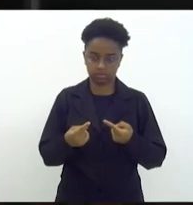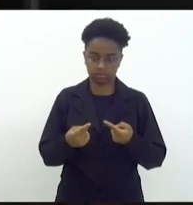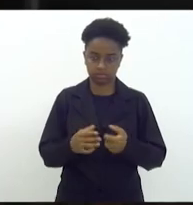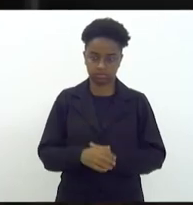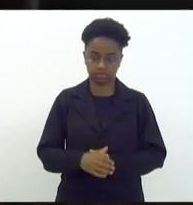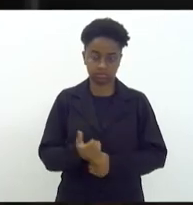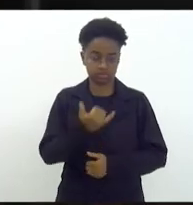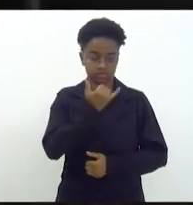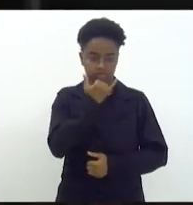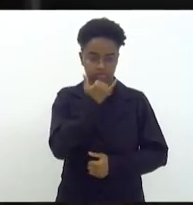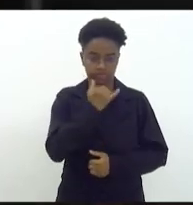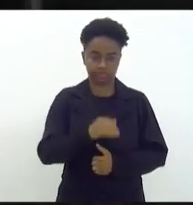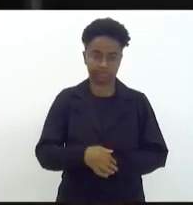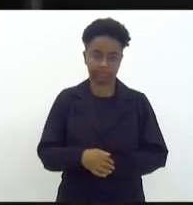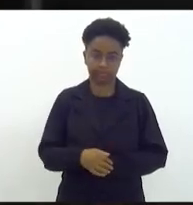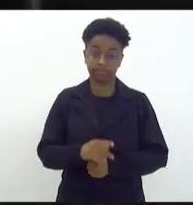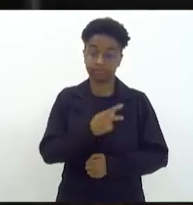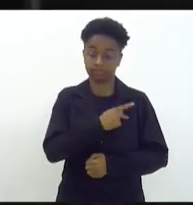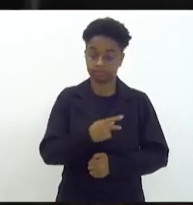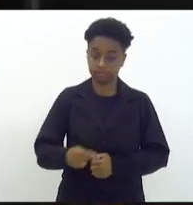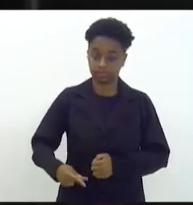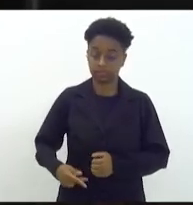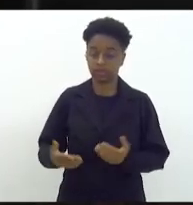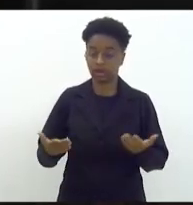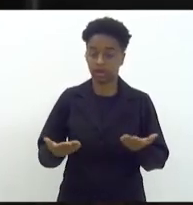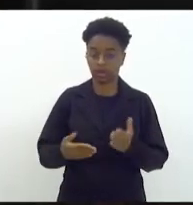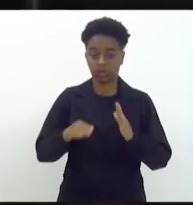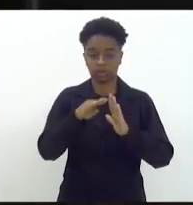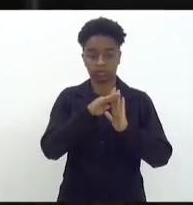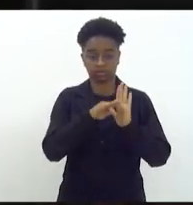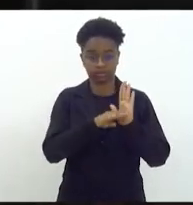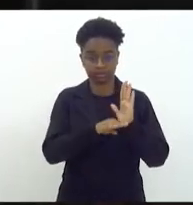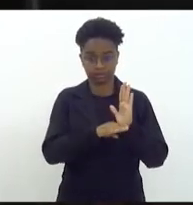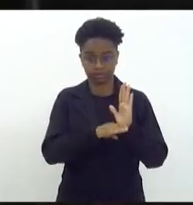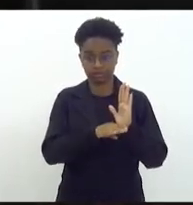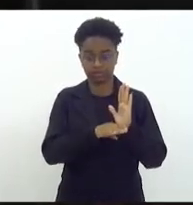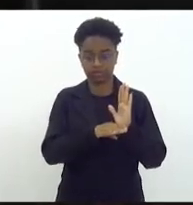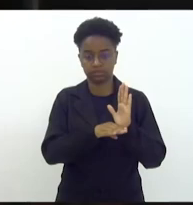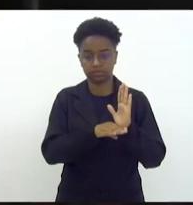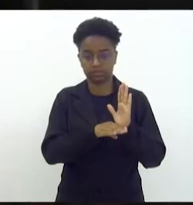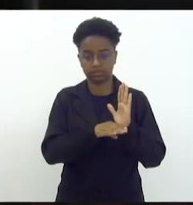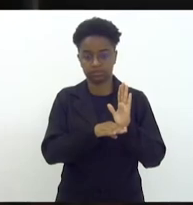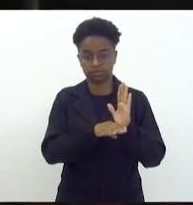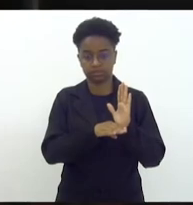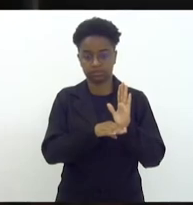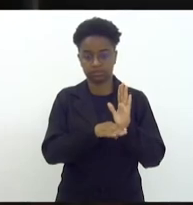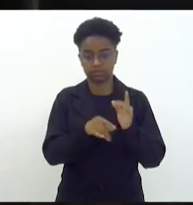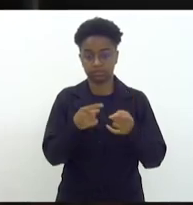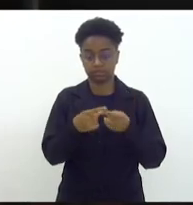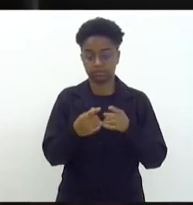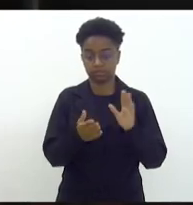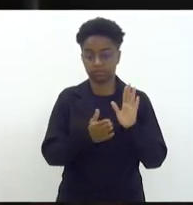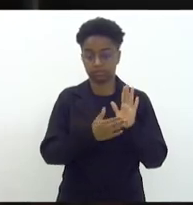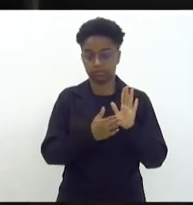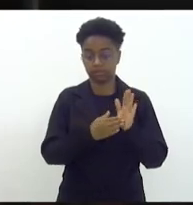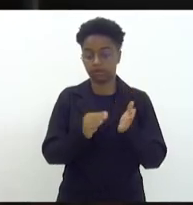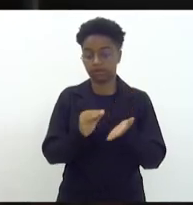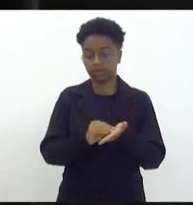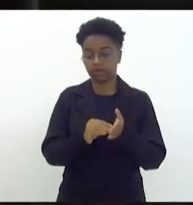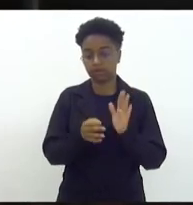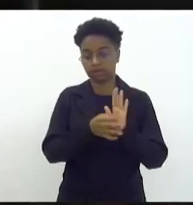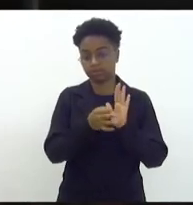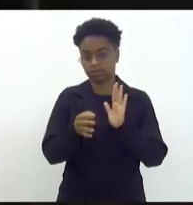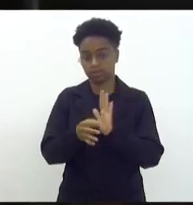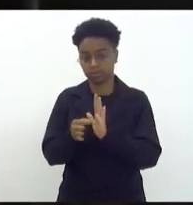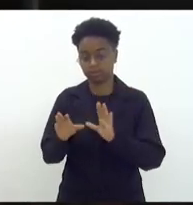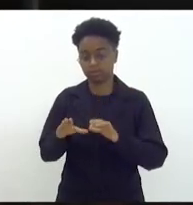Perdão. A presidência chama os trabalhos à ordem, pois a proposta está pendente de pareceres as